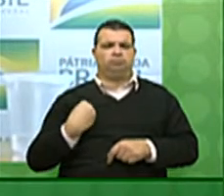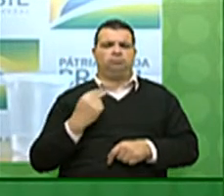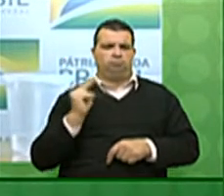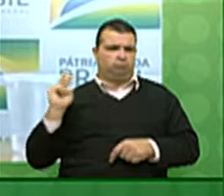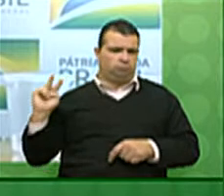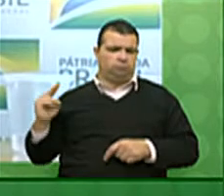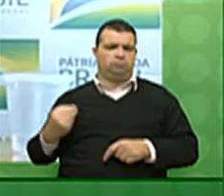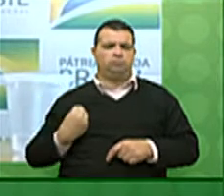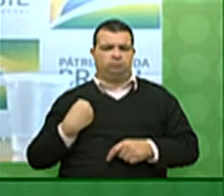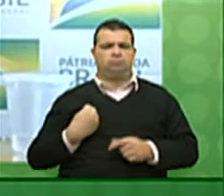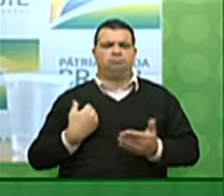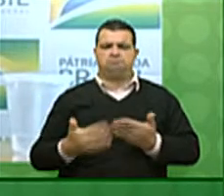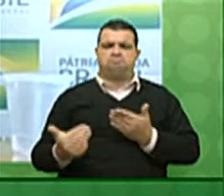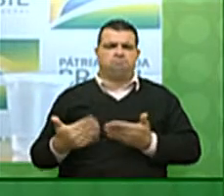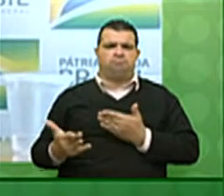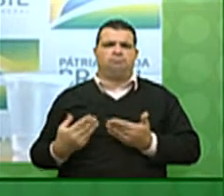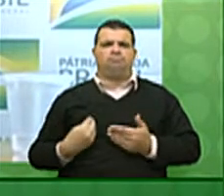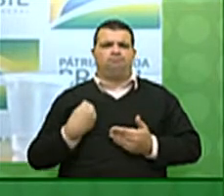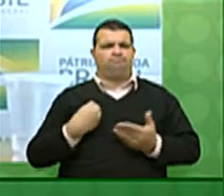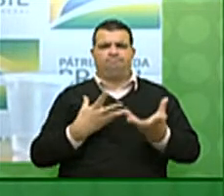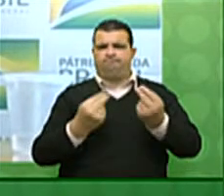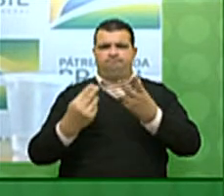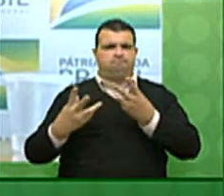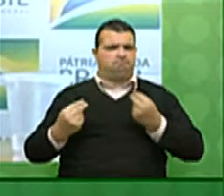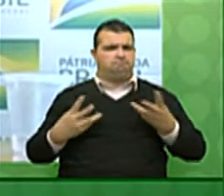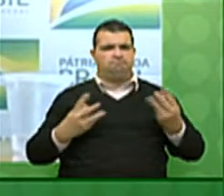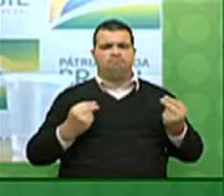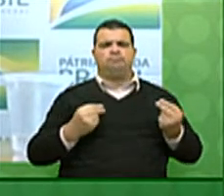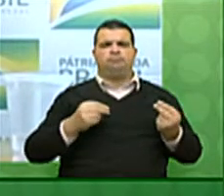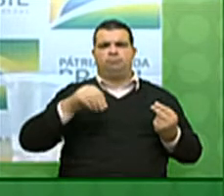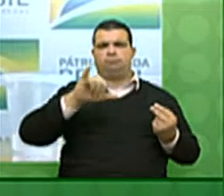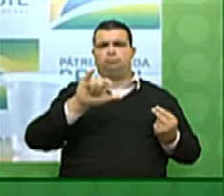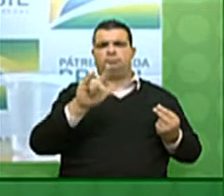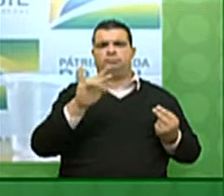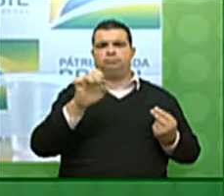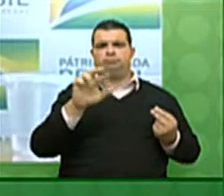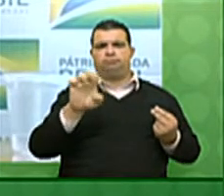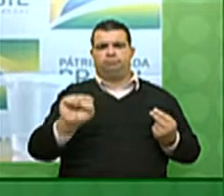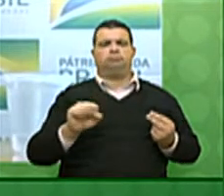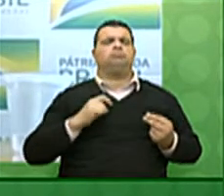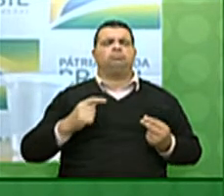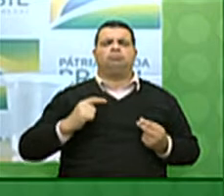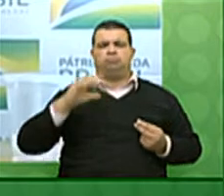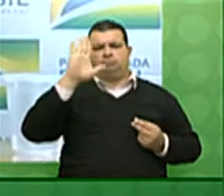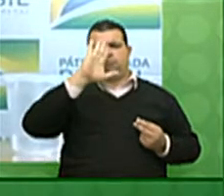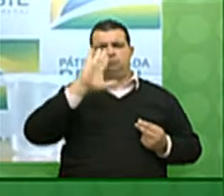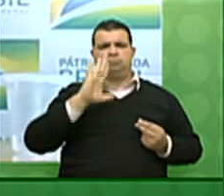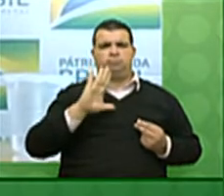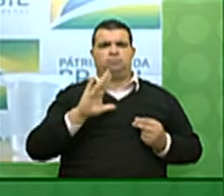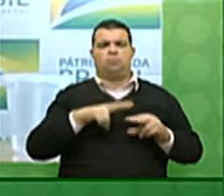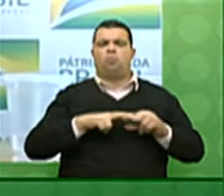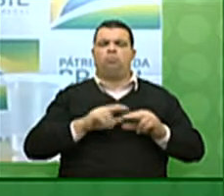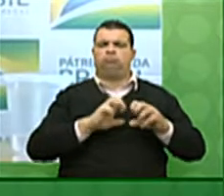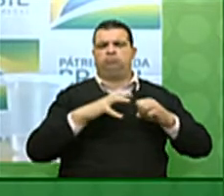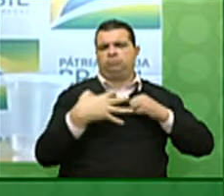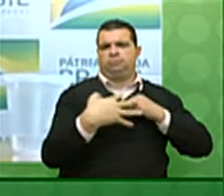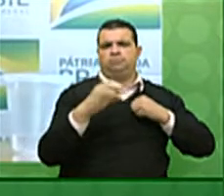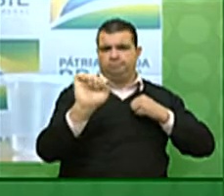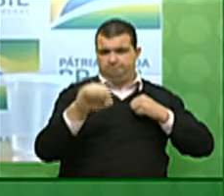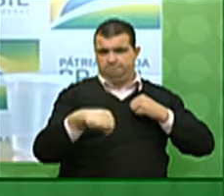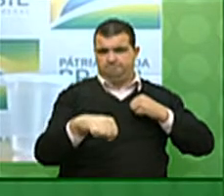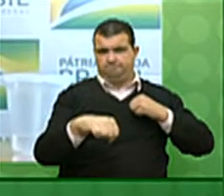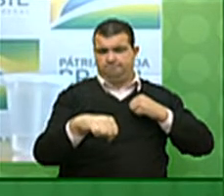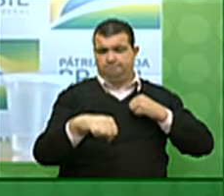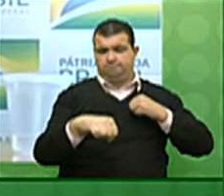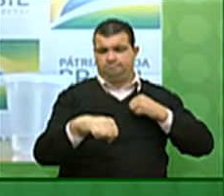perda de inúmeras vidas de milhares de brasileiros em decorrência da Covid-19. Mas